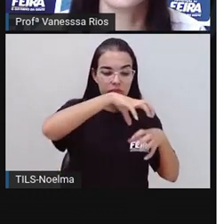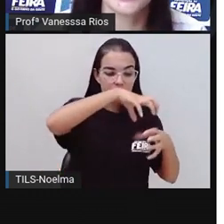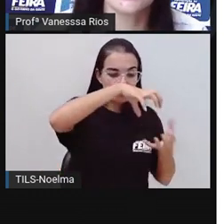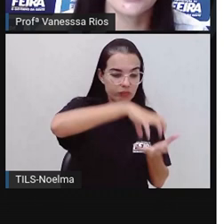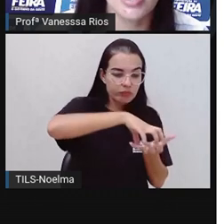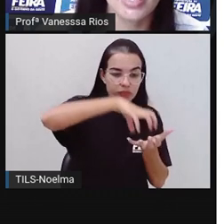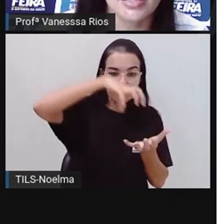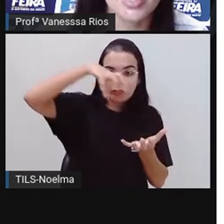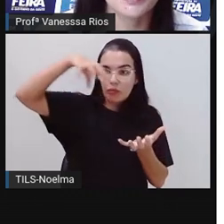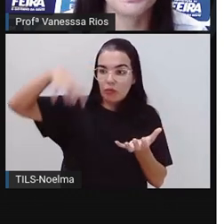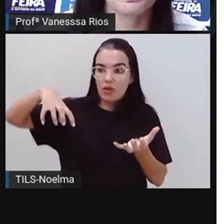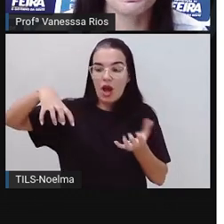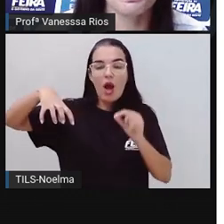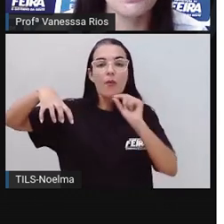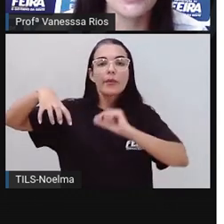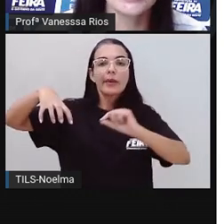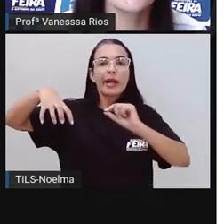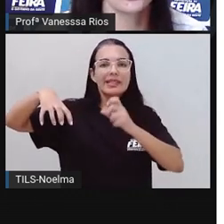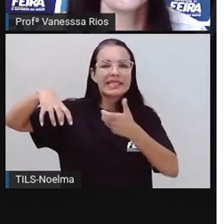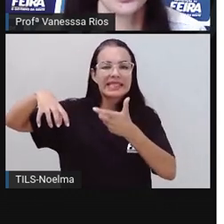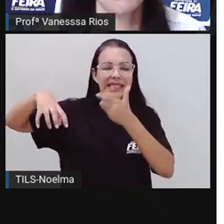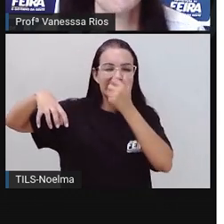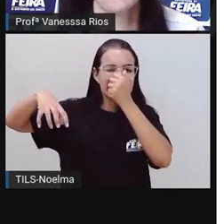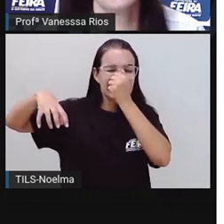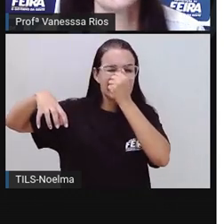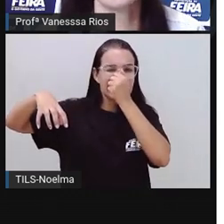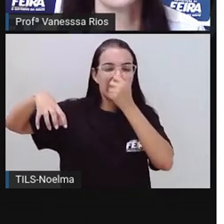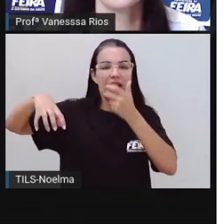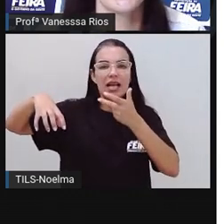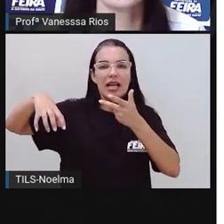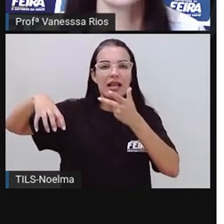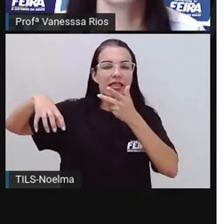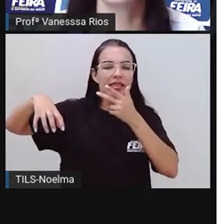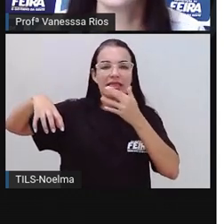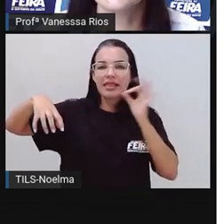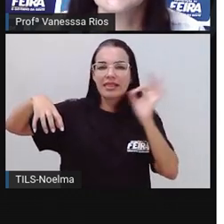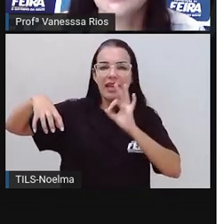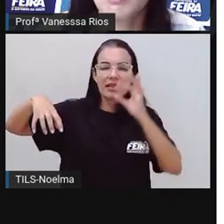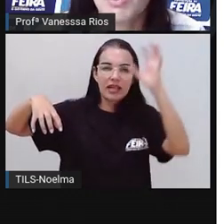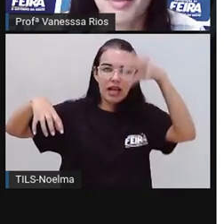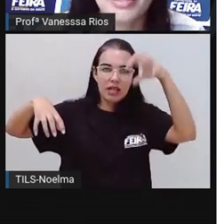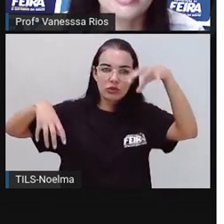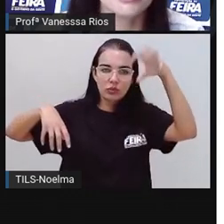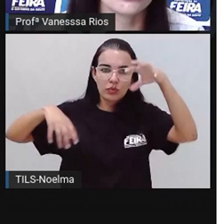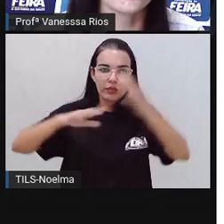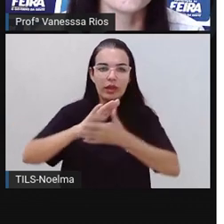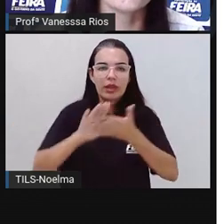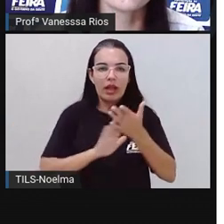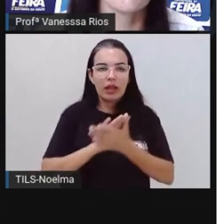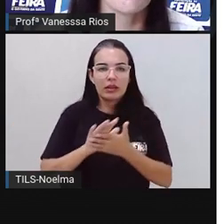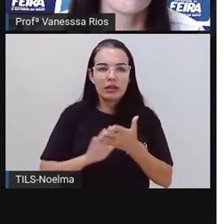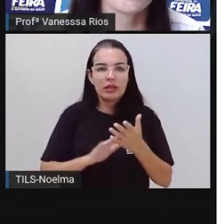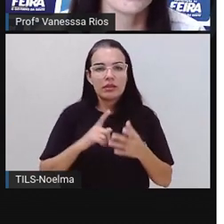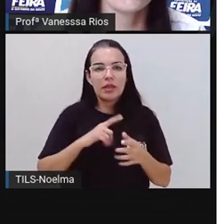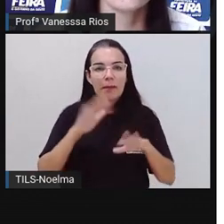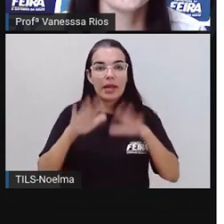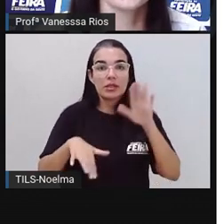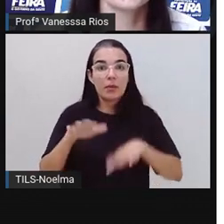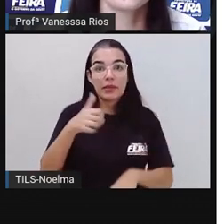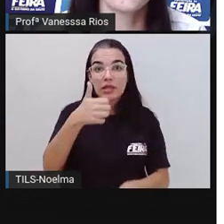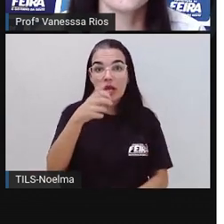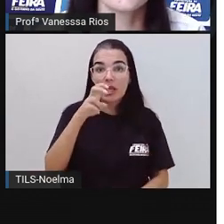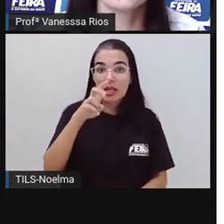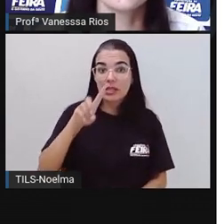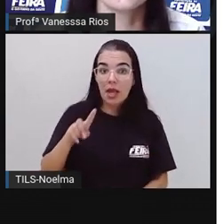polígono das secas e conta com uma população de quase 15 mil habitantes. O